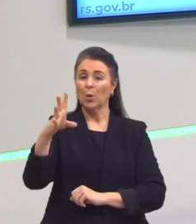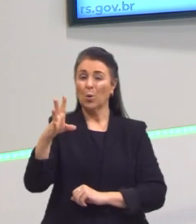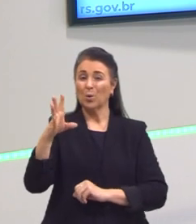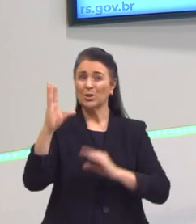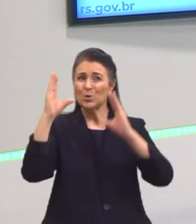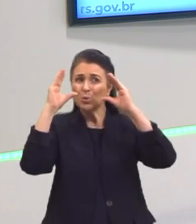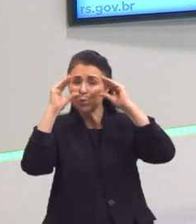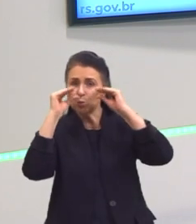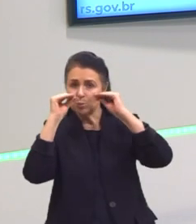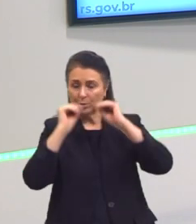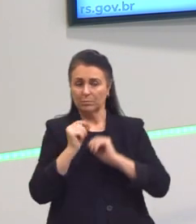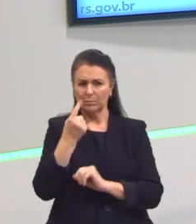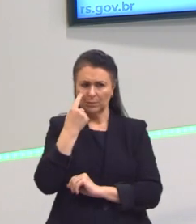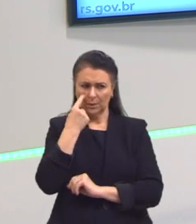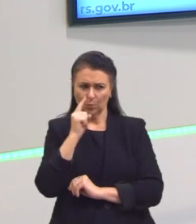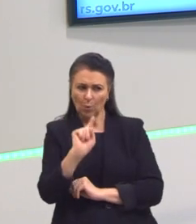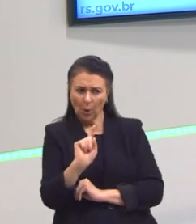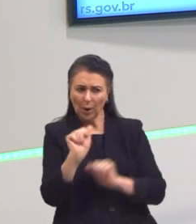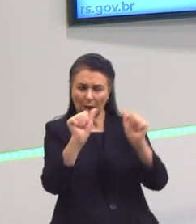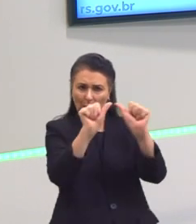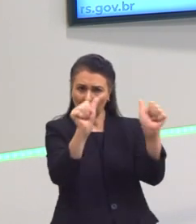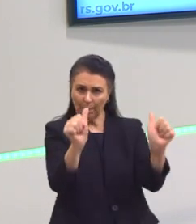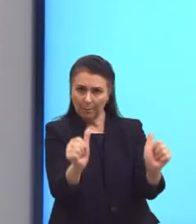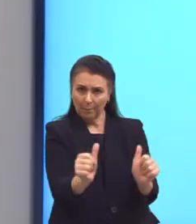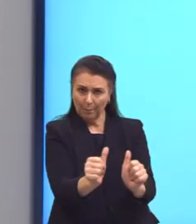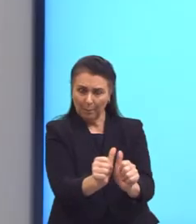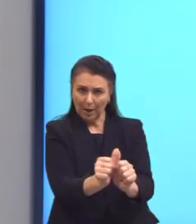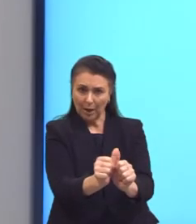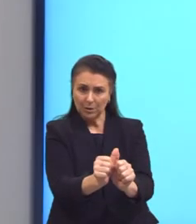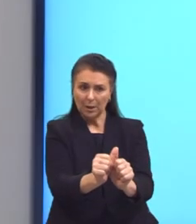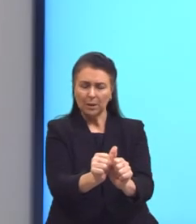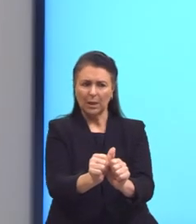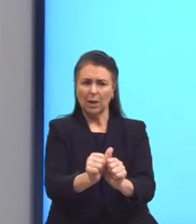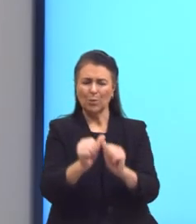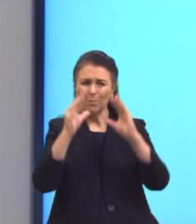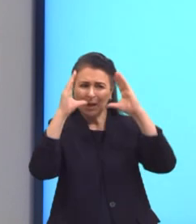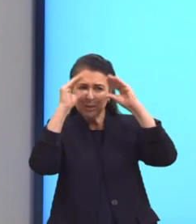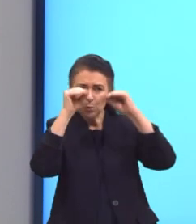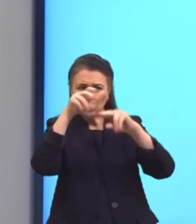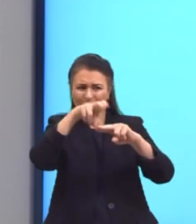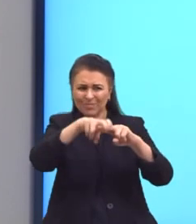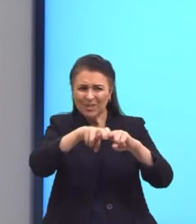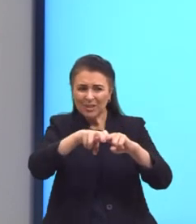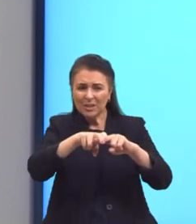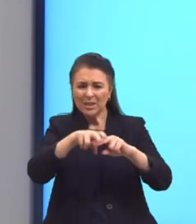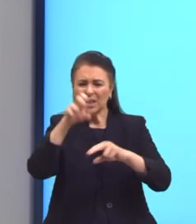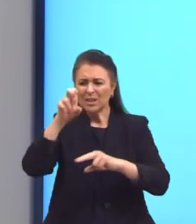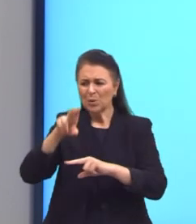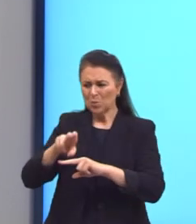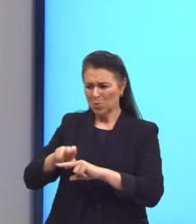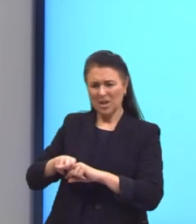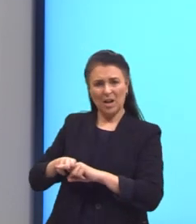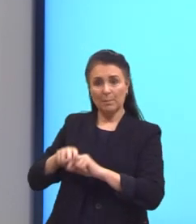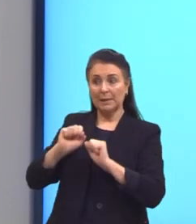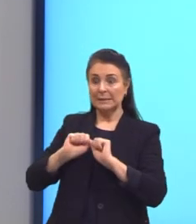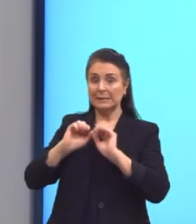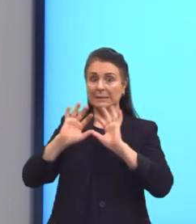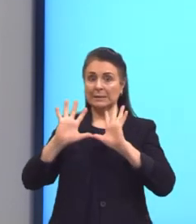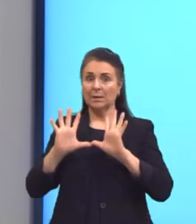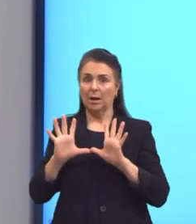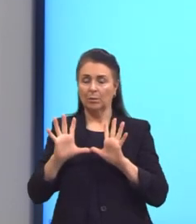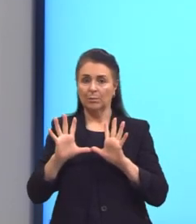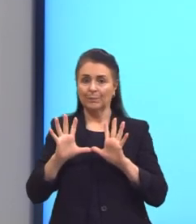Porque quando a gente olha aqui a figura, nós temos assentos mais escuros, assentos mais clarinhos, mas como é que eu vou ter essa relação?